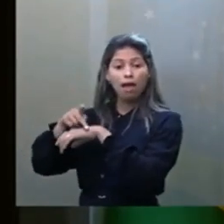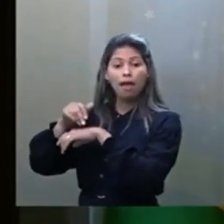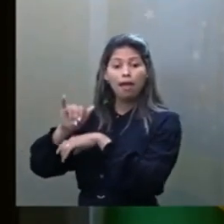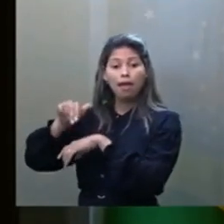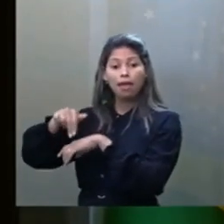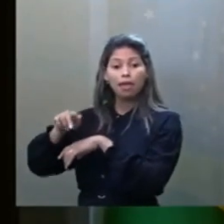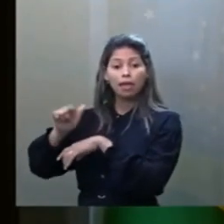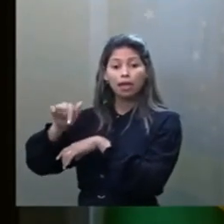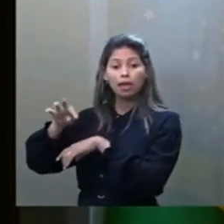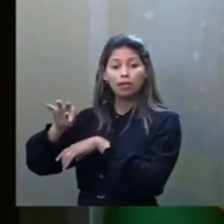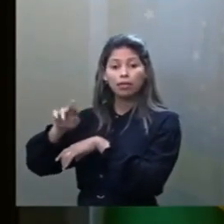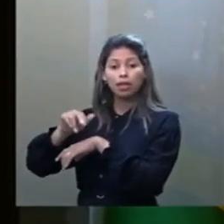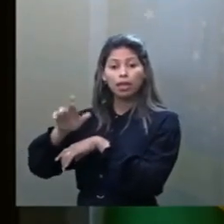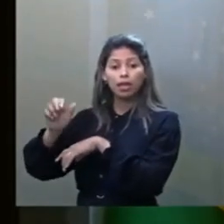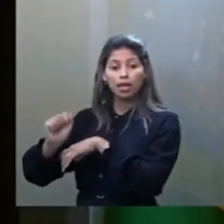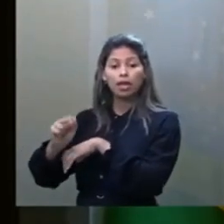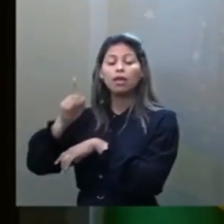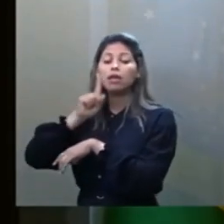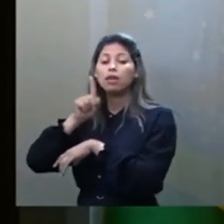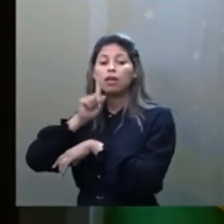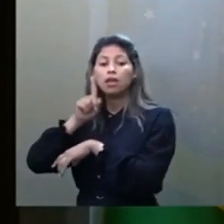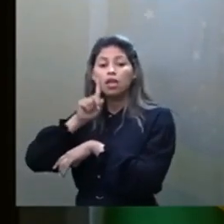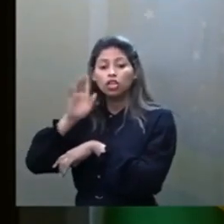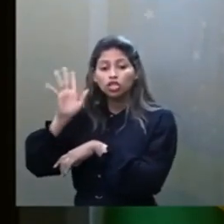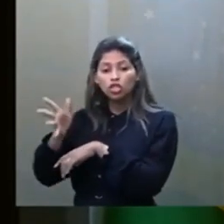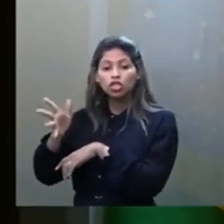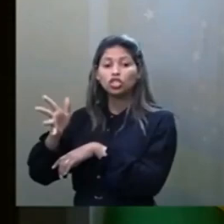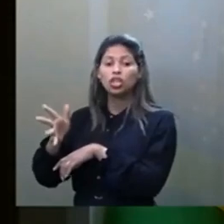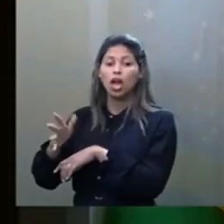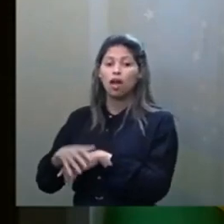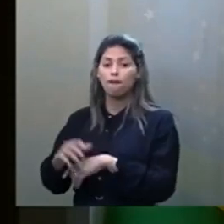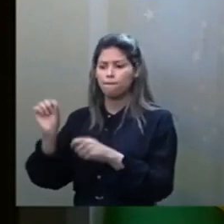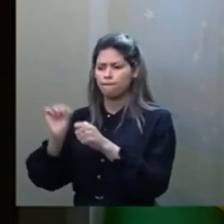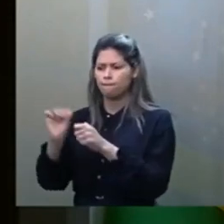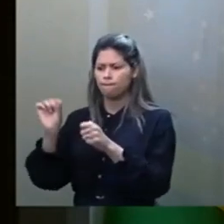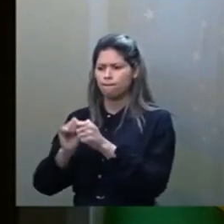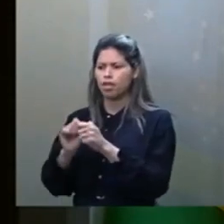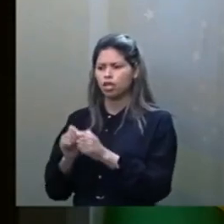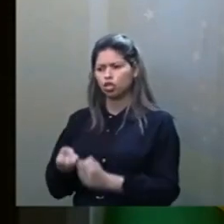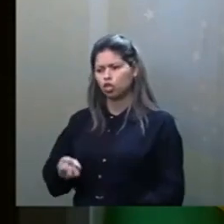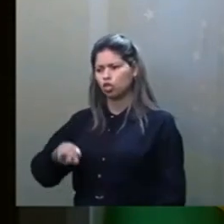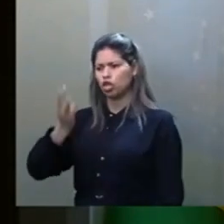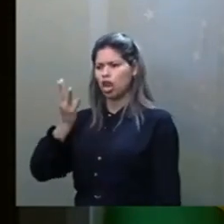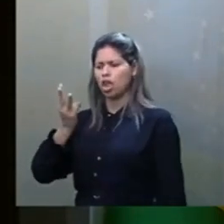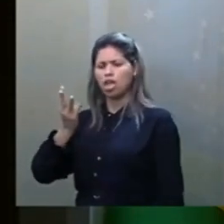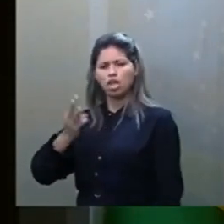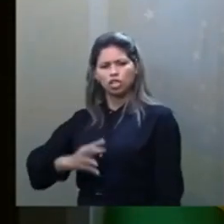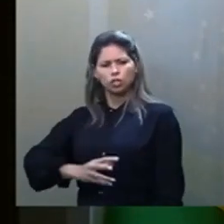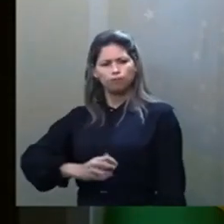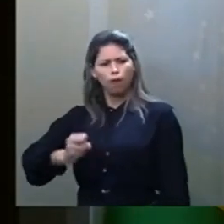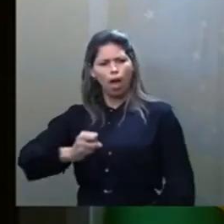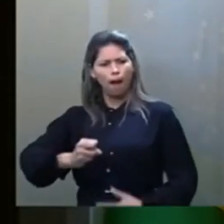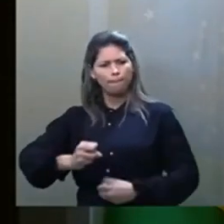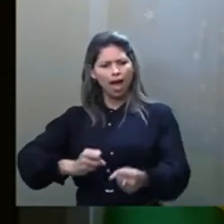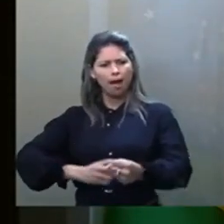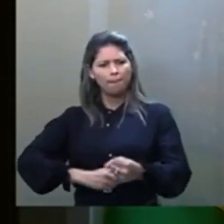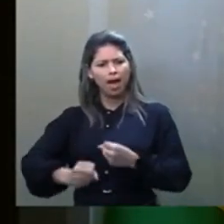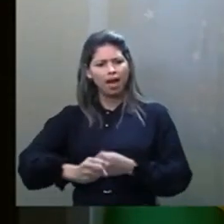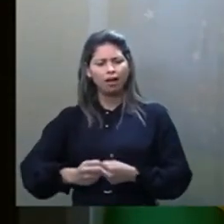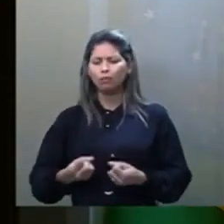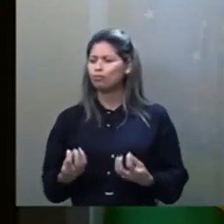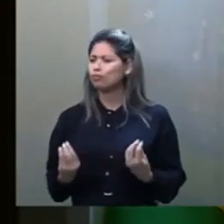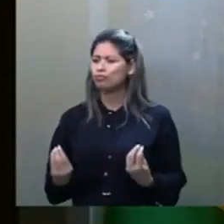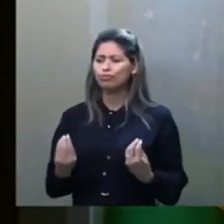anos de idade, 18 anos de idade, jovenzinhas, que já fizeram três abortos. Como é que fica a capacidade reprodutora dessas